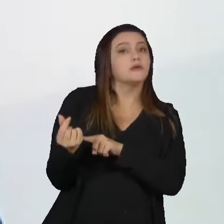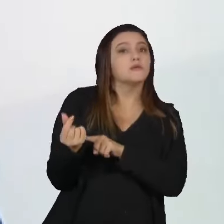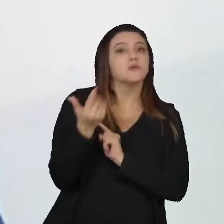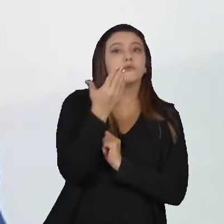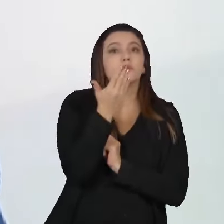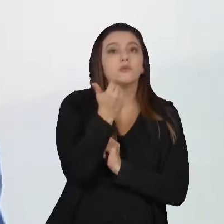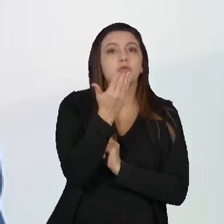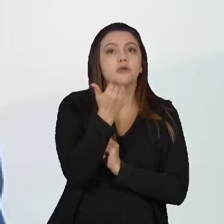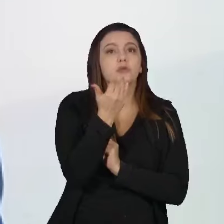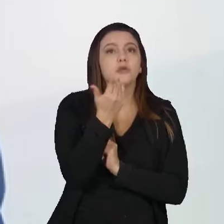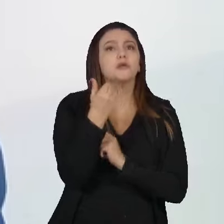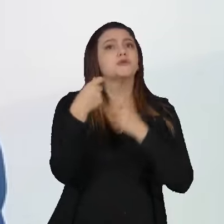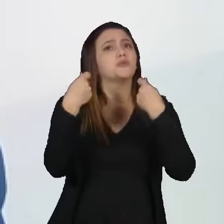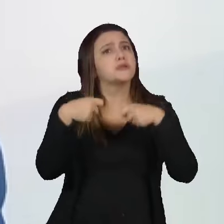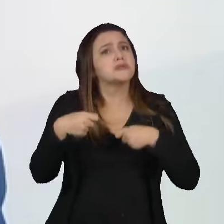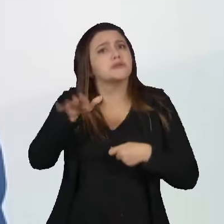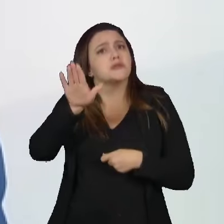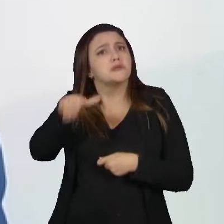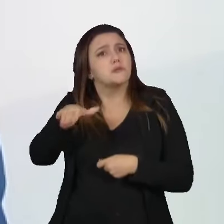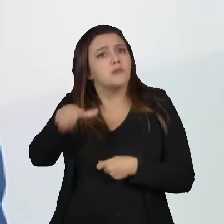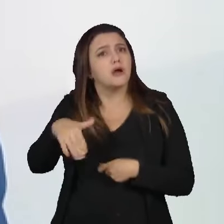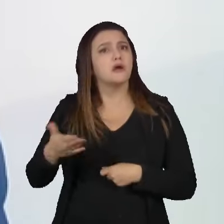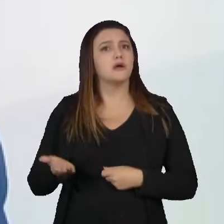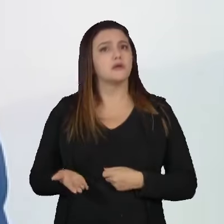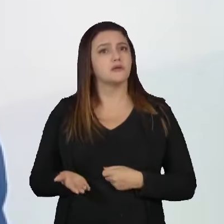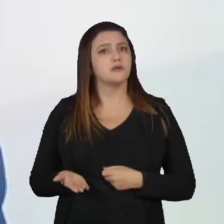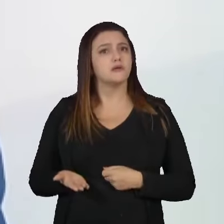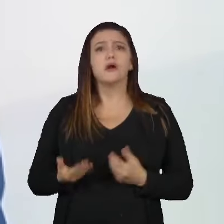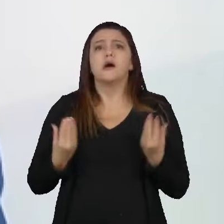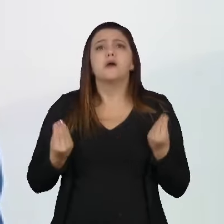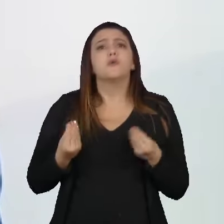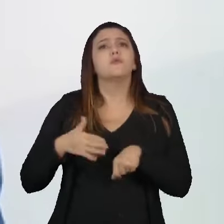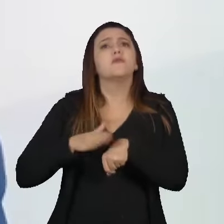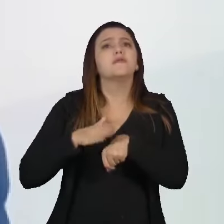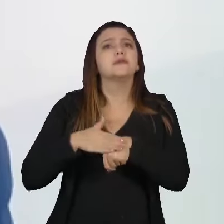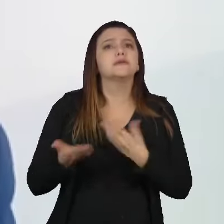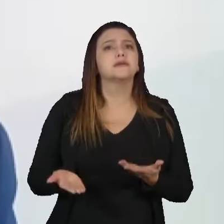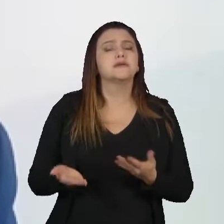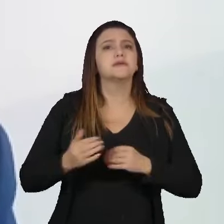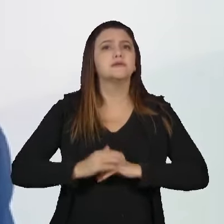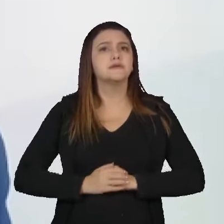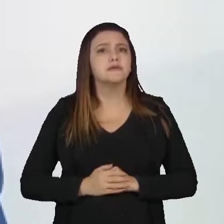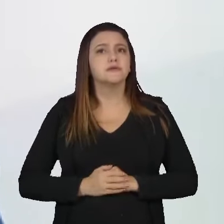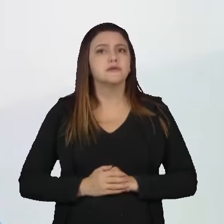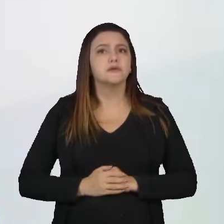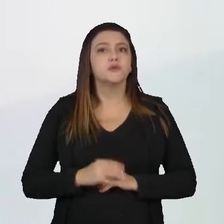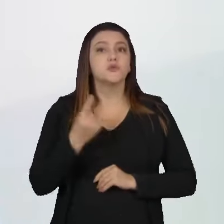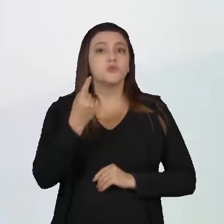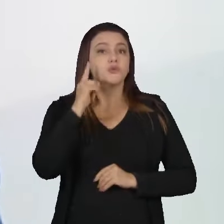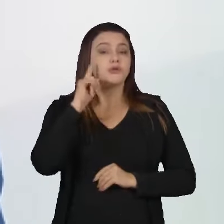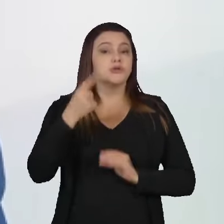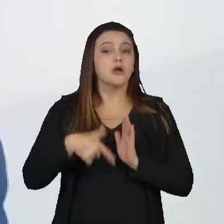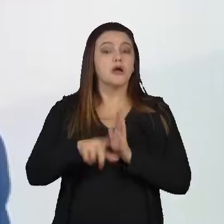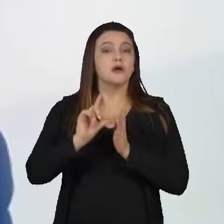alimentação seja reduzido. E aí, como é que eu vou fazer isso? No dia antes da